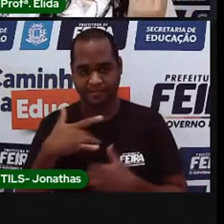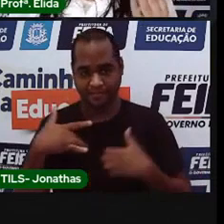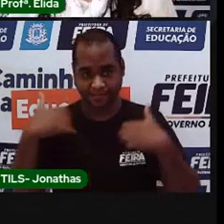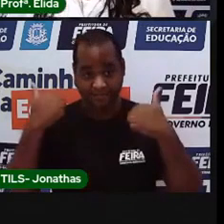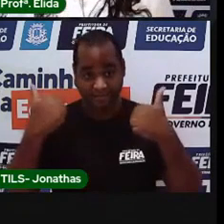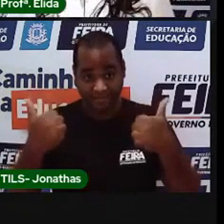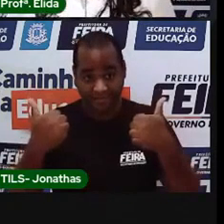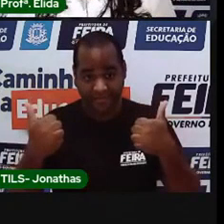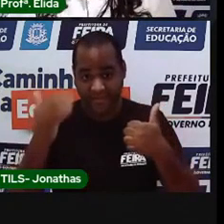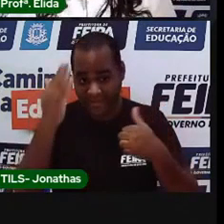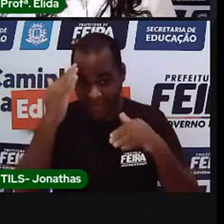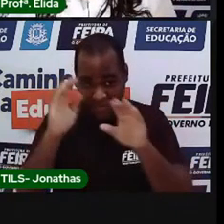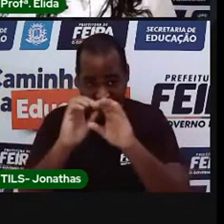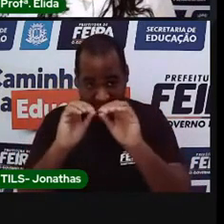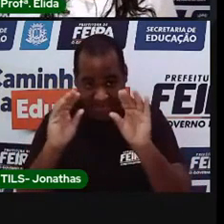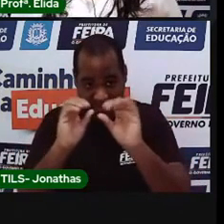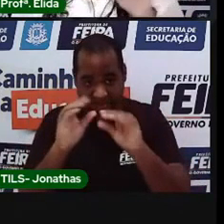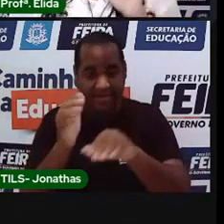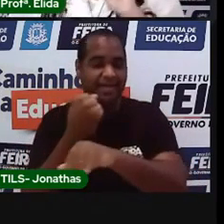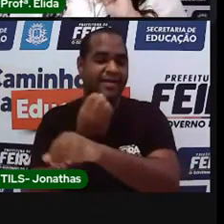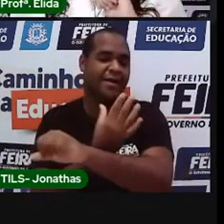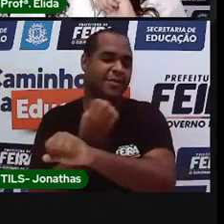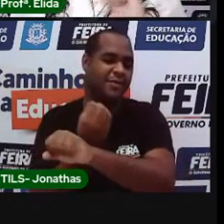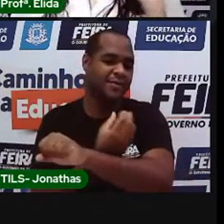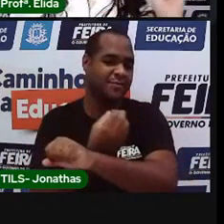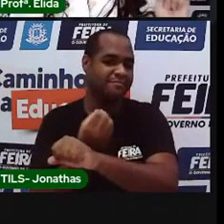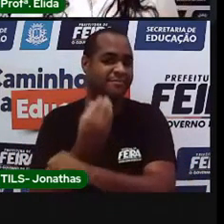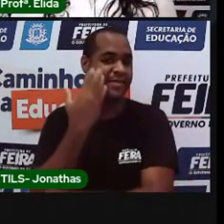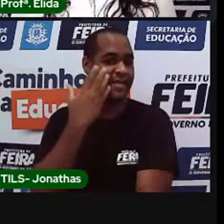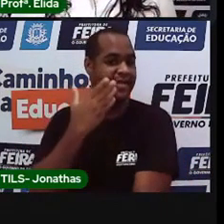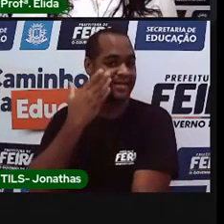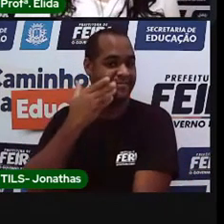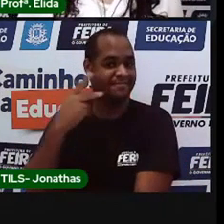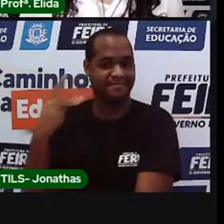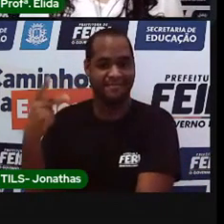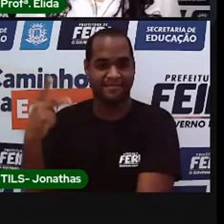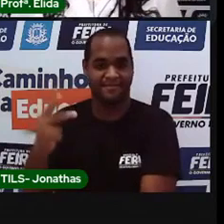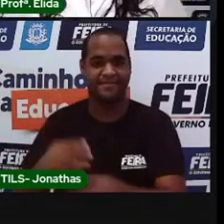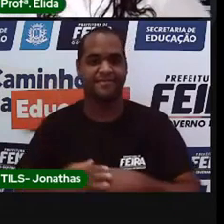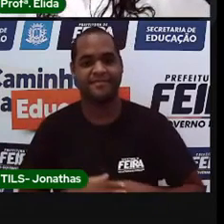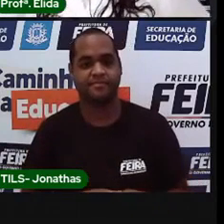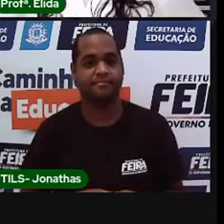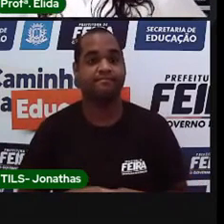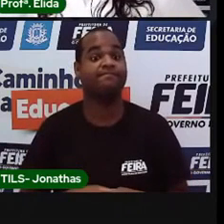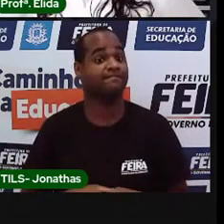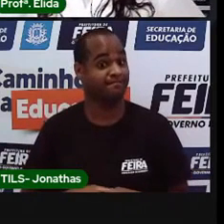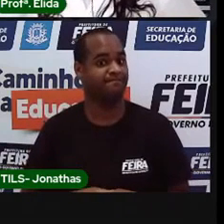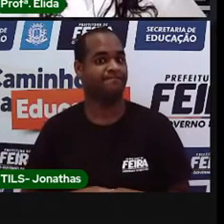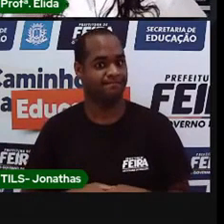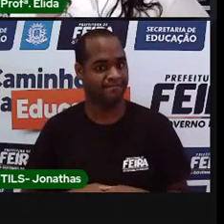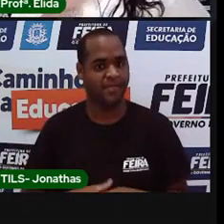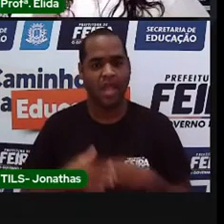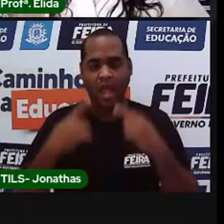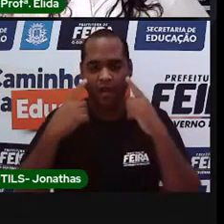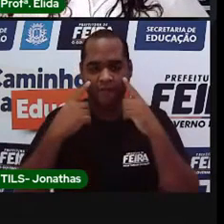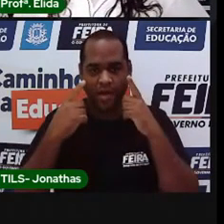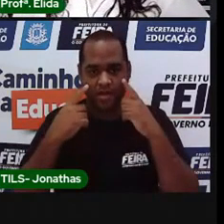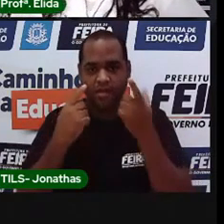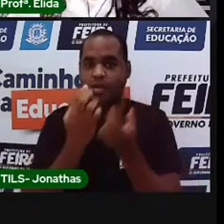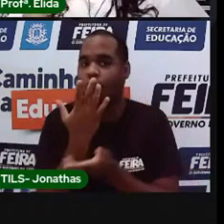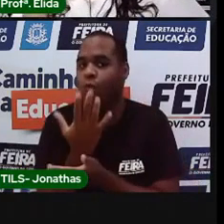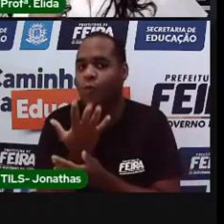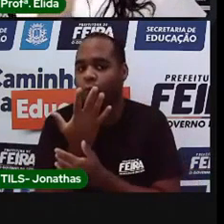melhor o que são as emoções de uma criança. Presta atenção. Olha só. As